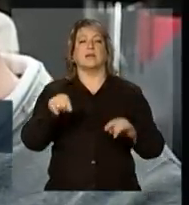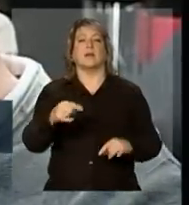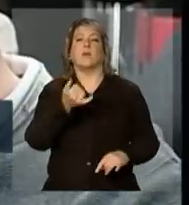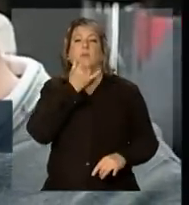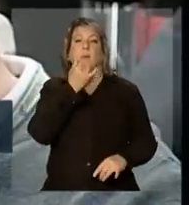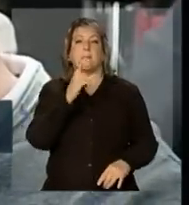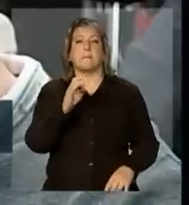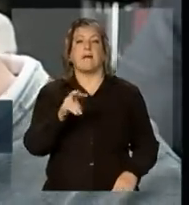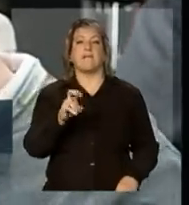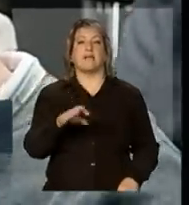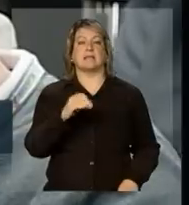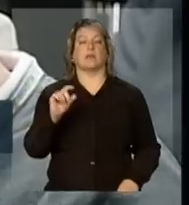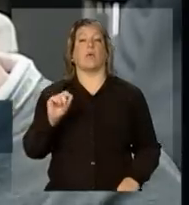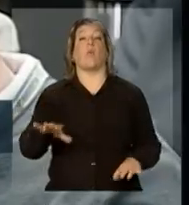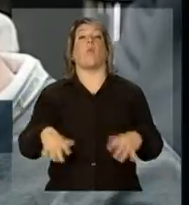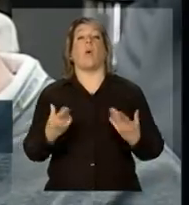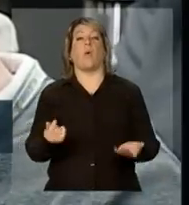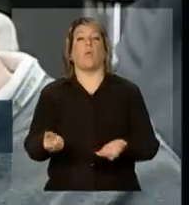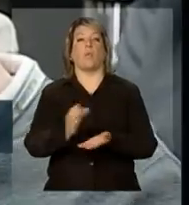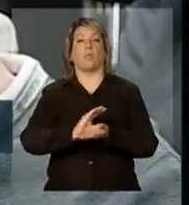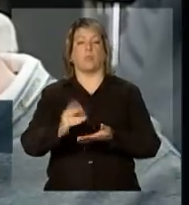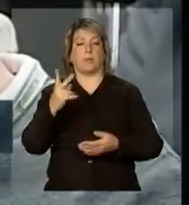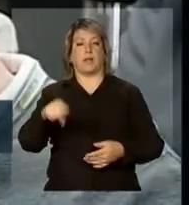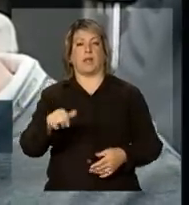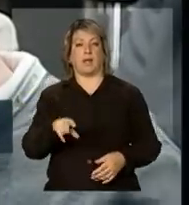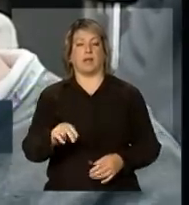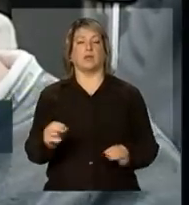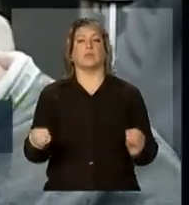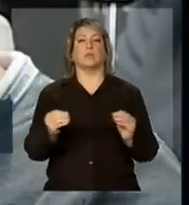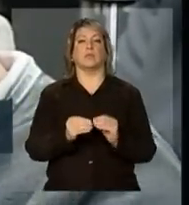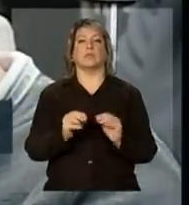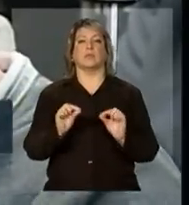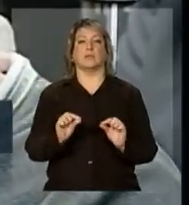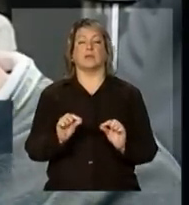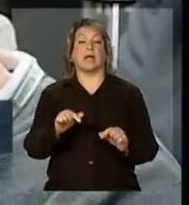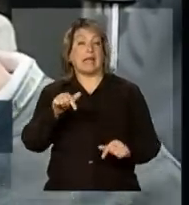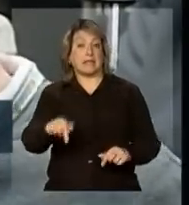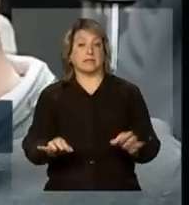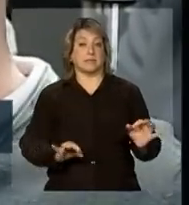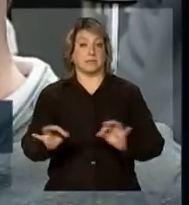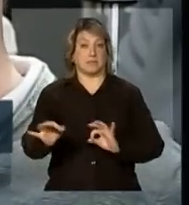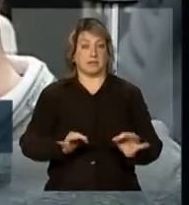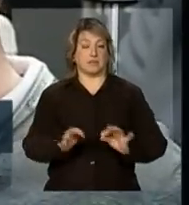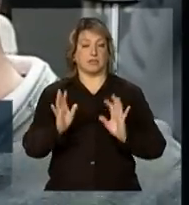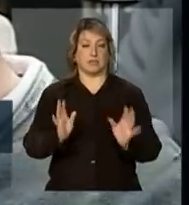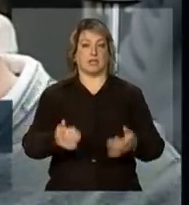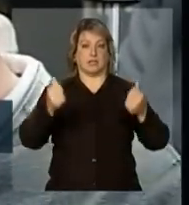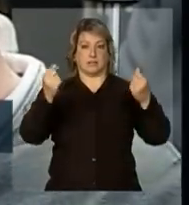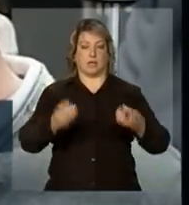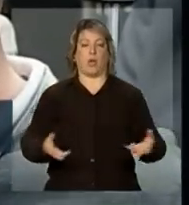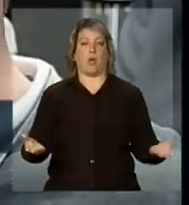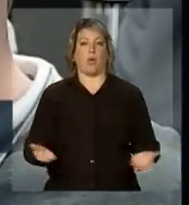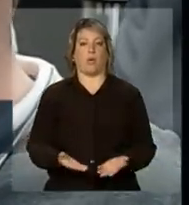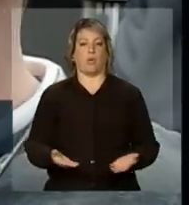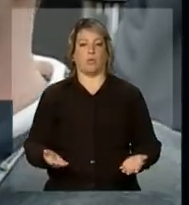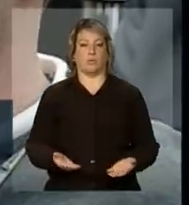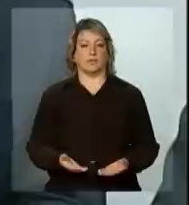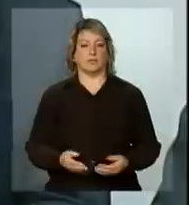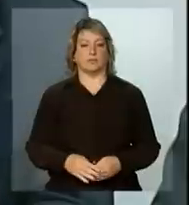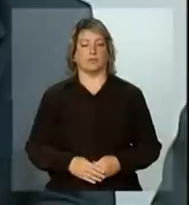qual que foi o recurso desse ano? E aí, mais uma pergunta, só complementando, para esse plano que foi apresentado hoje, quanto se espera investir?